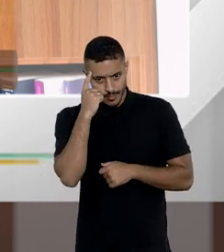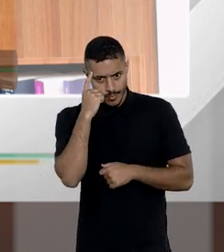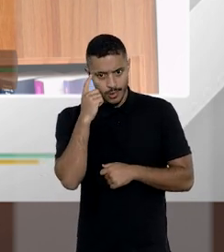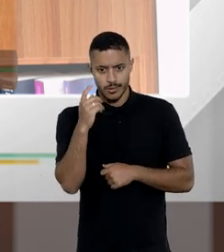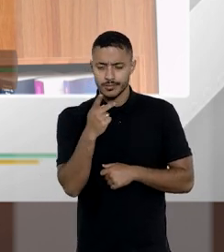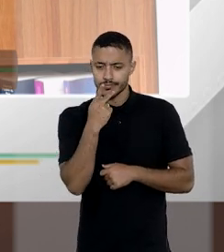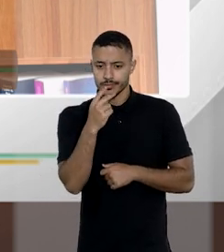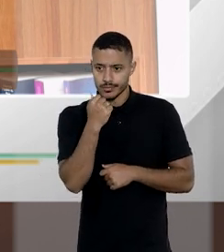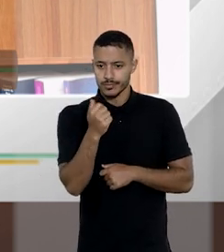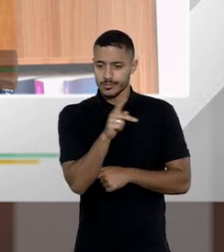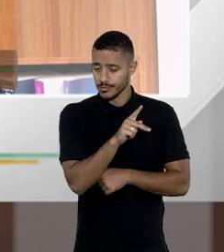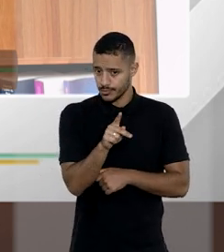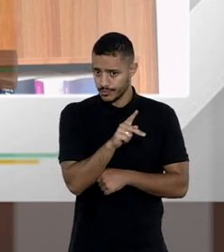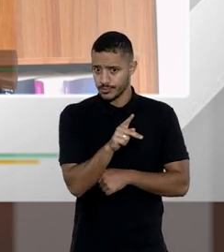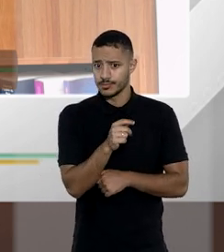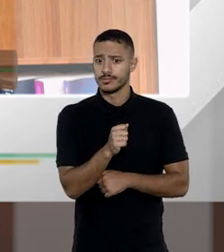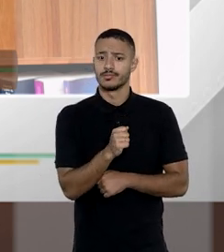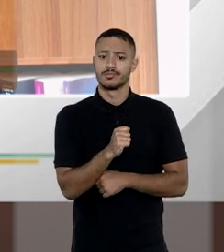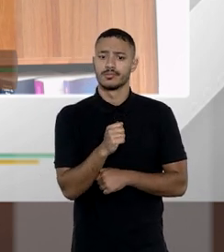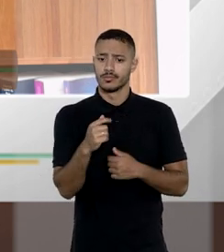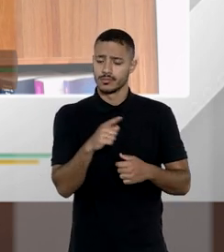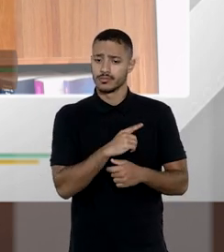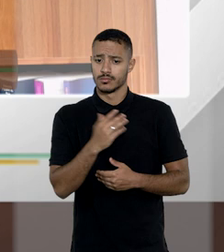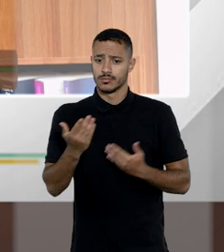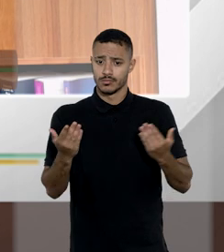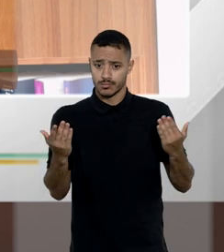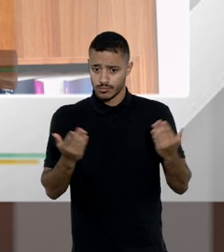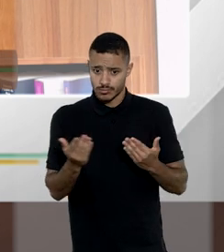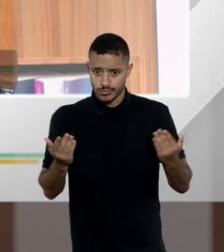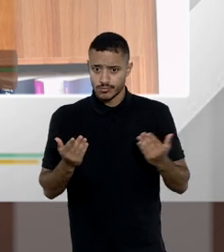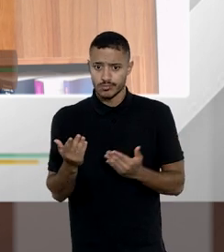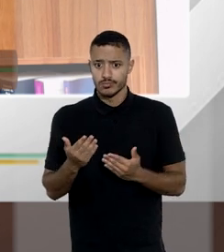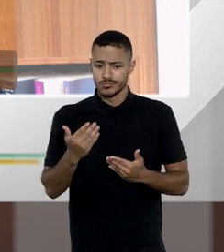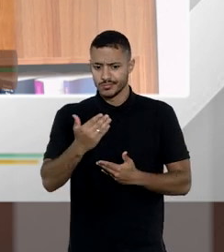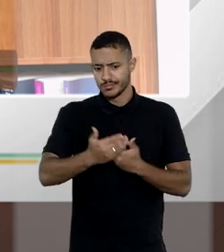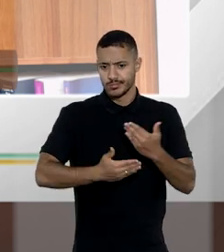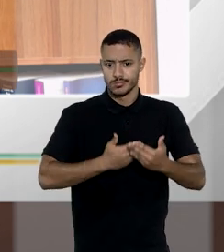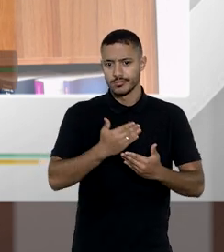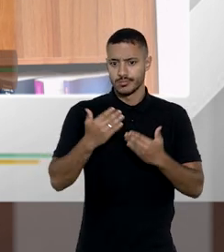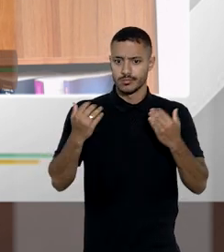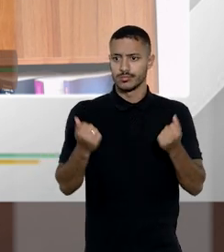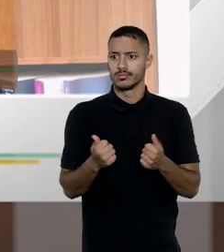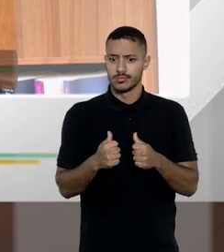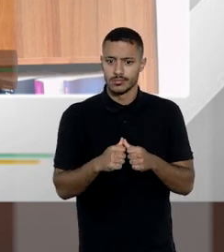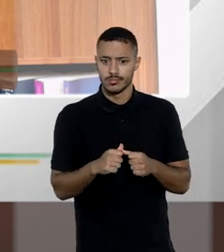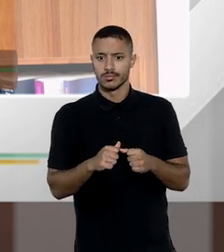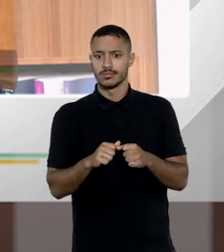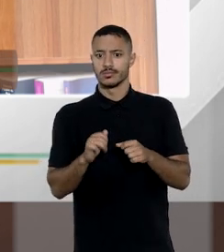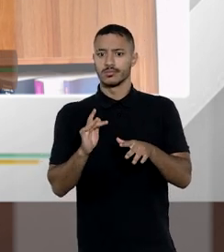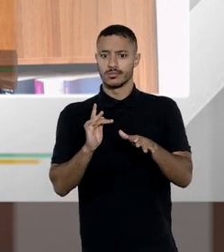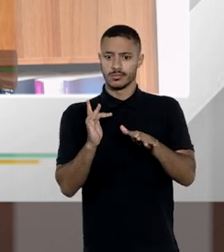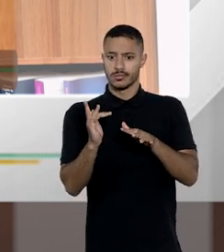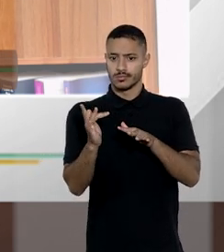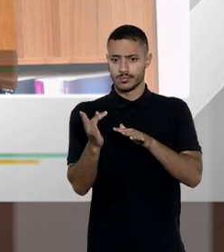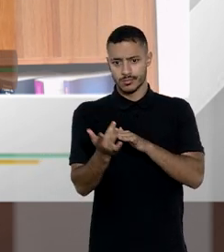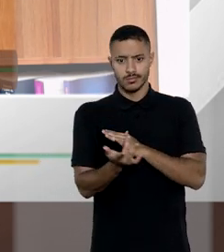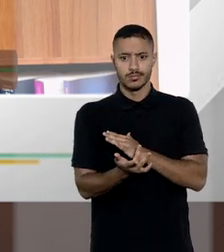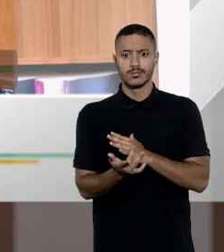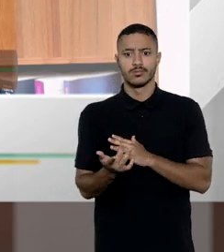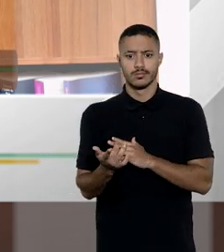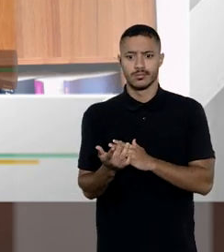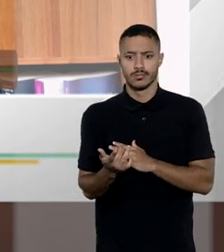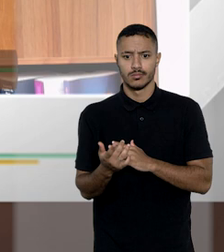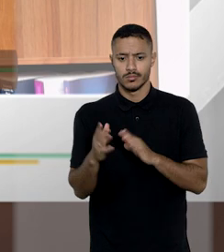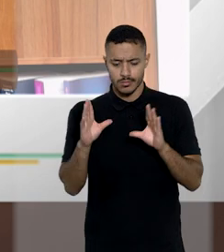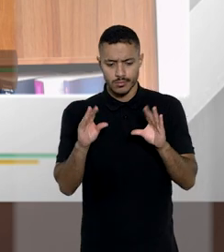como falou muito bem o professor Rolf você tem hoje uma produção artística que pode estar em uma plataforma online que ela